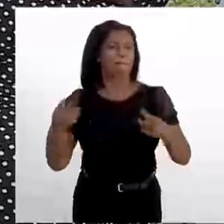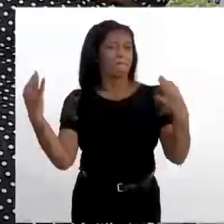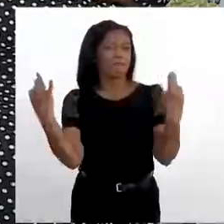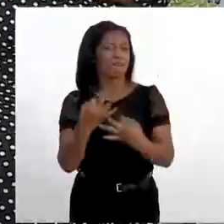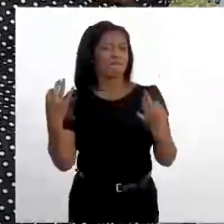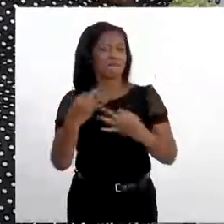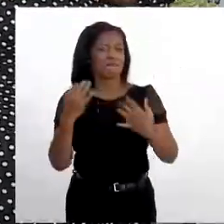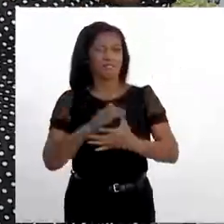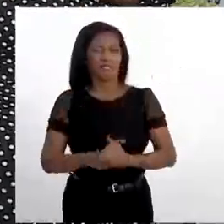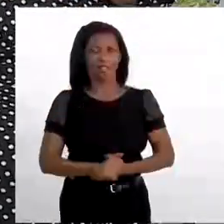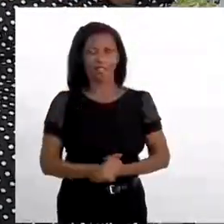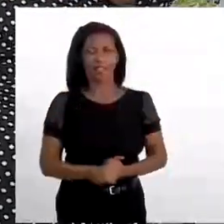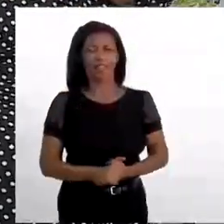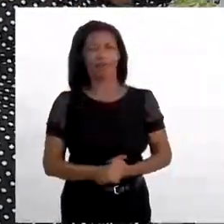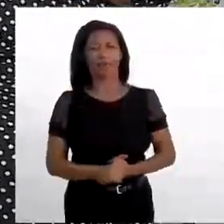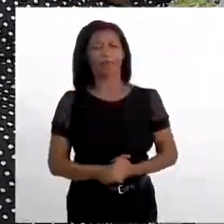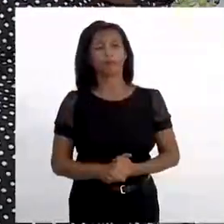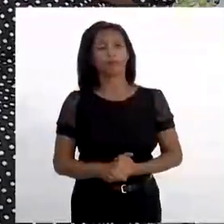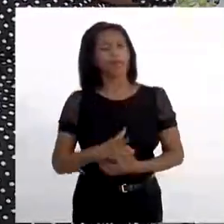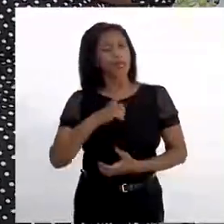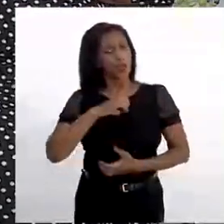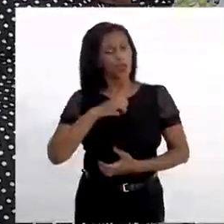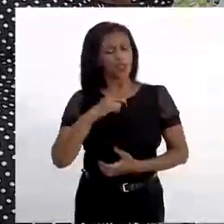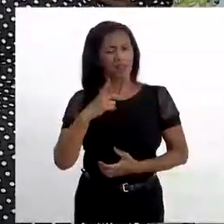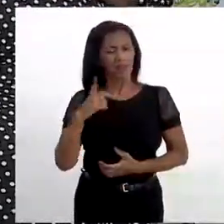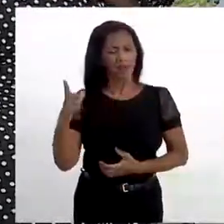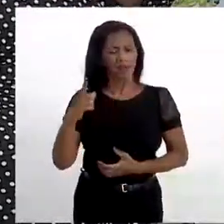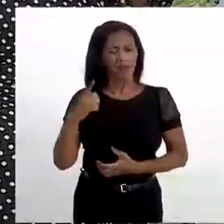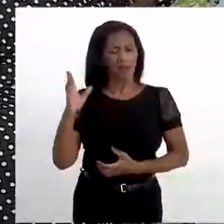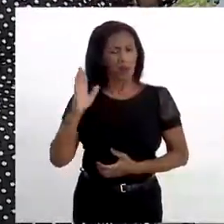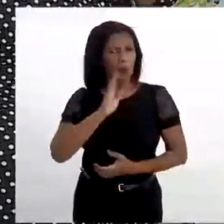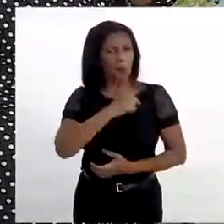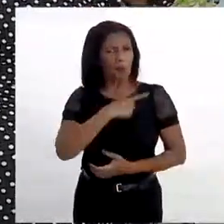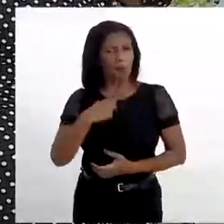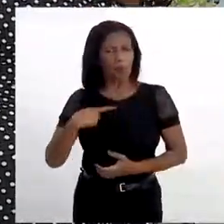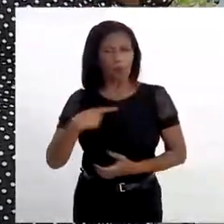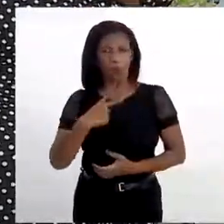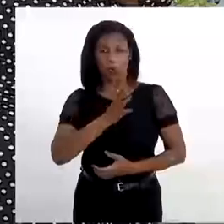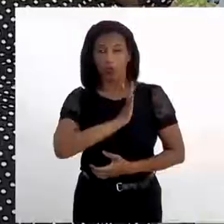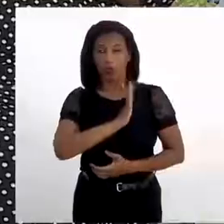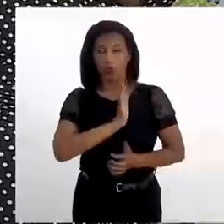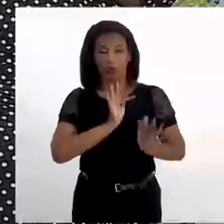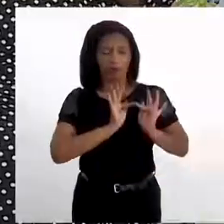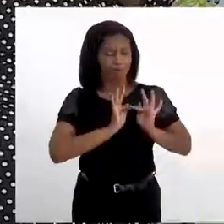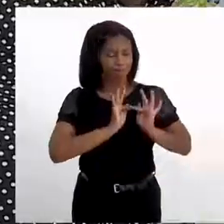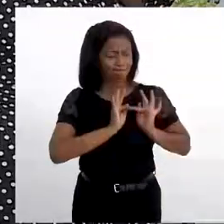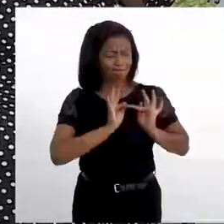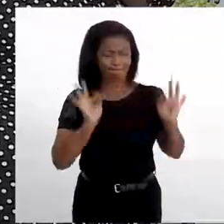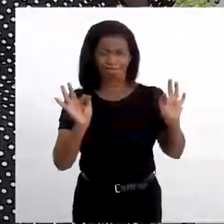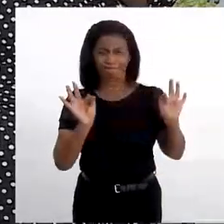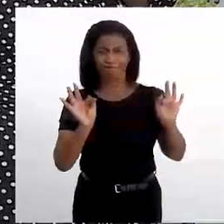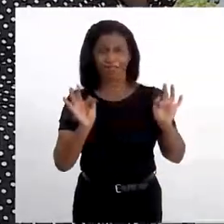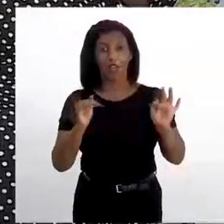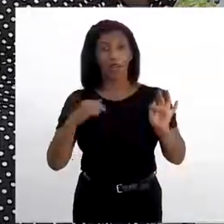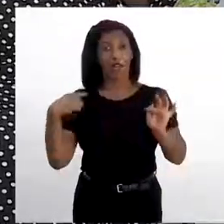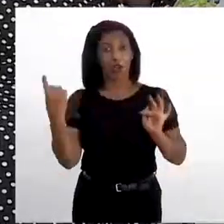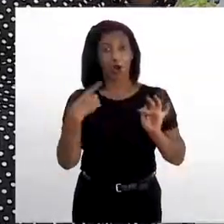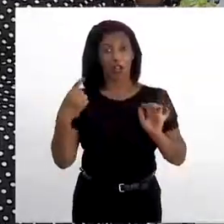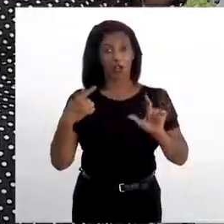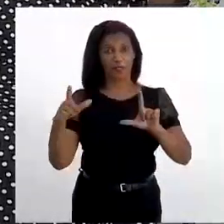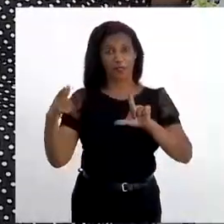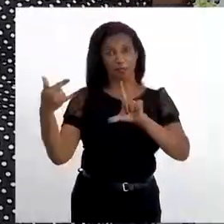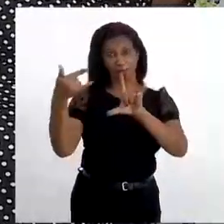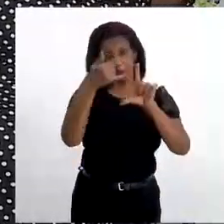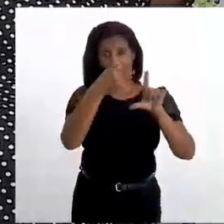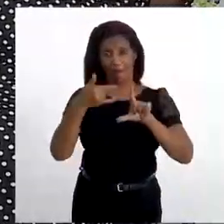Eu vou até tirar um minuto pra falar uma coisa sobre o pastor Ai. Ele realmente tem esse coração aberto. Nós fizemos uma live